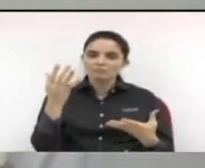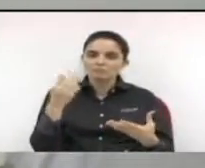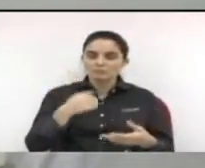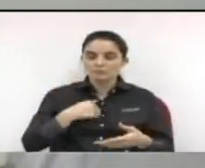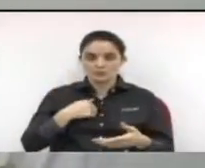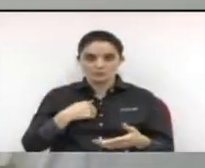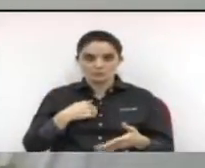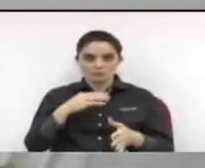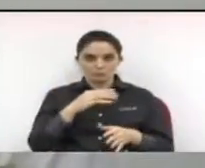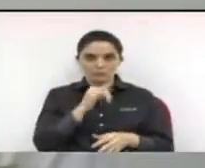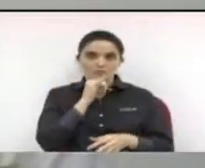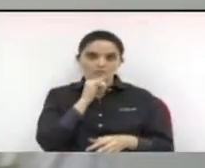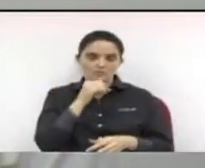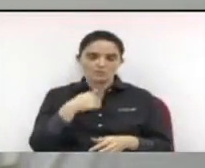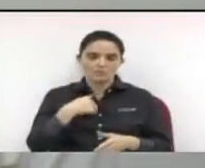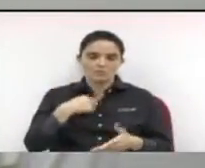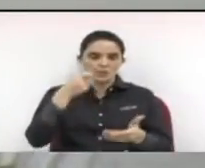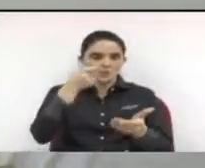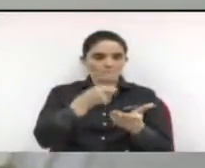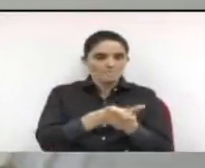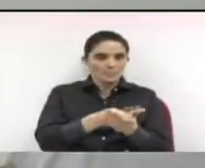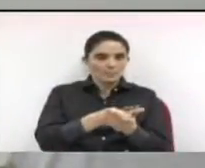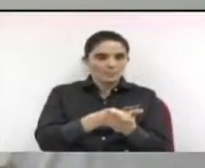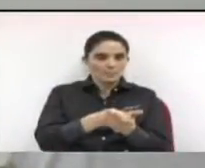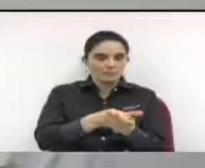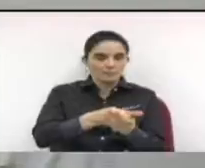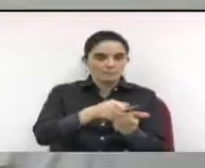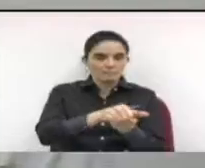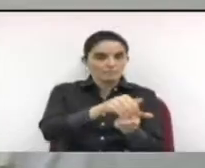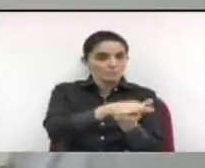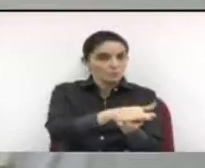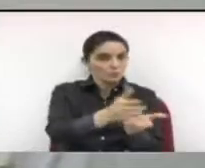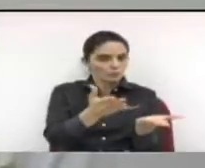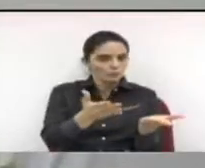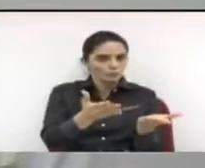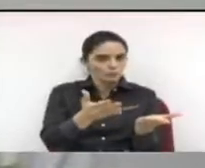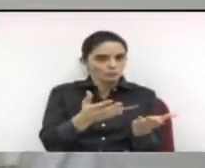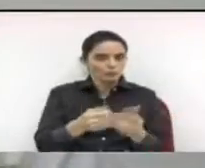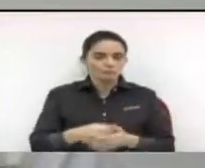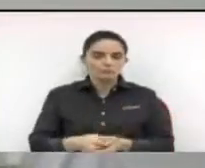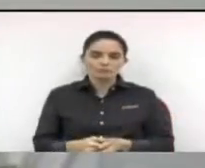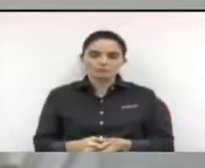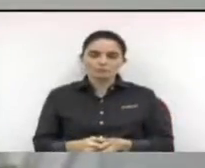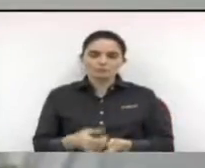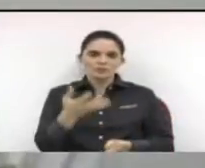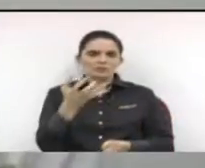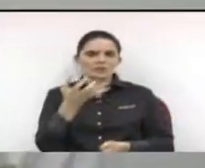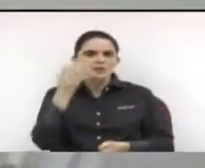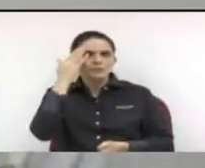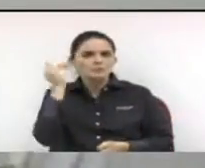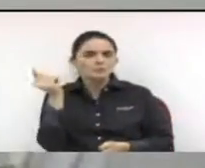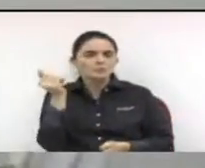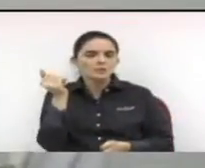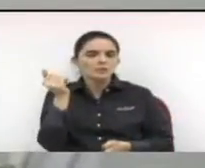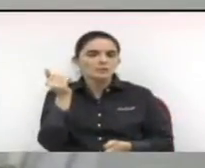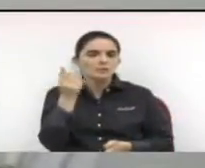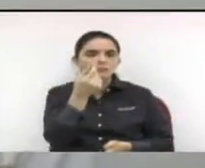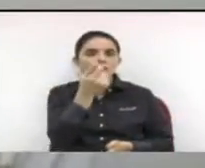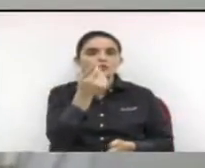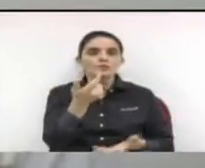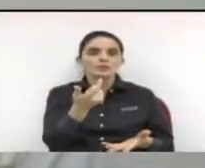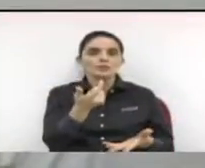impostos. Essa é uma possibilidade de aprofundar a democracia